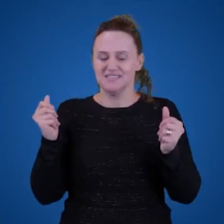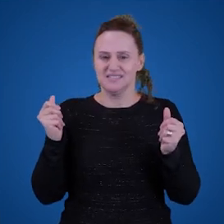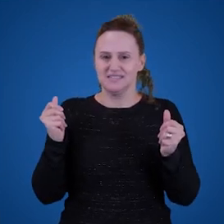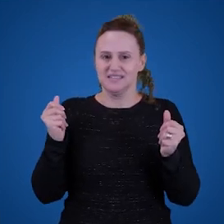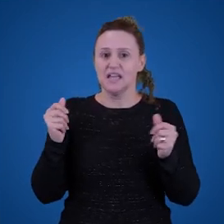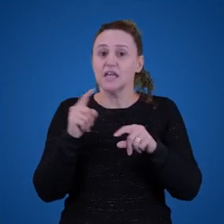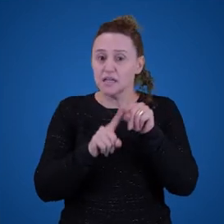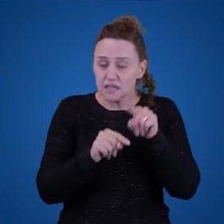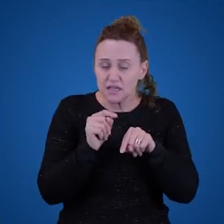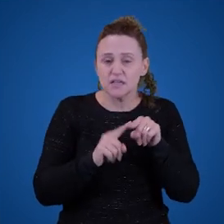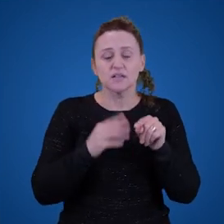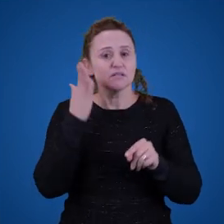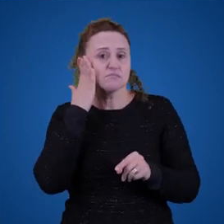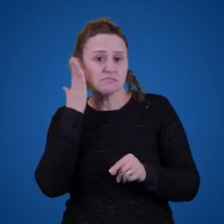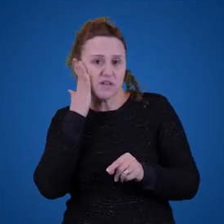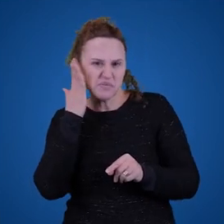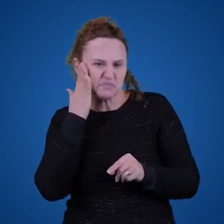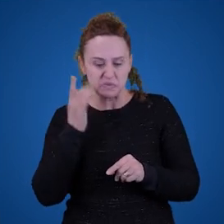eu dissessem para vocês